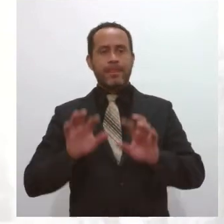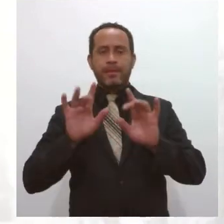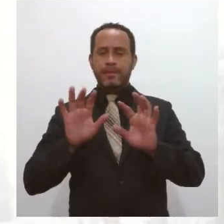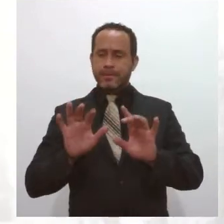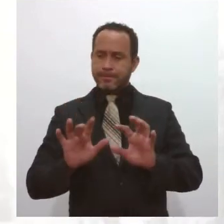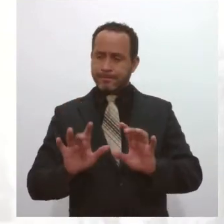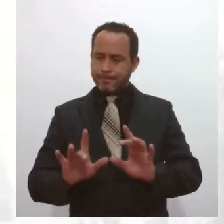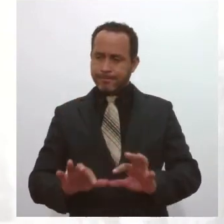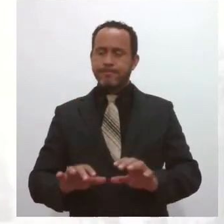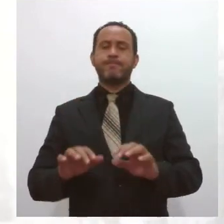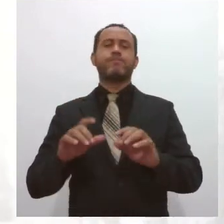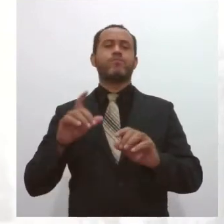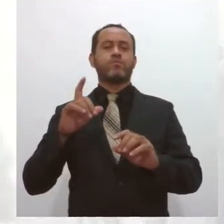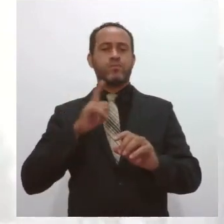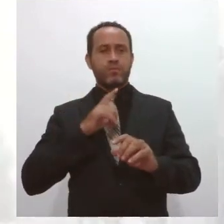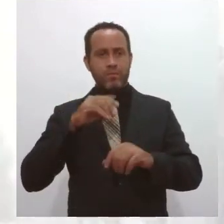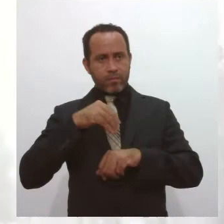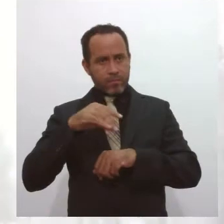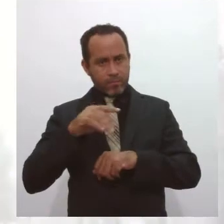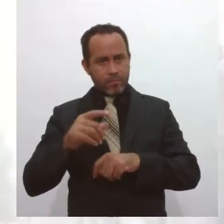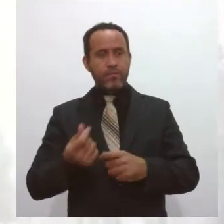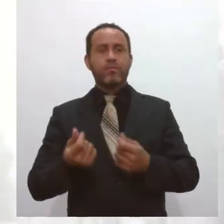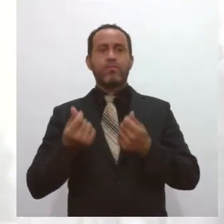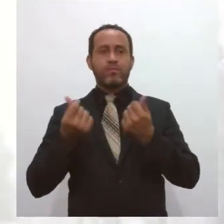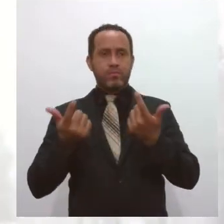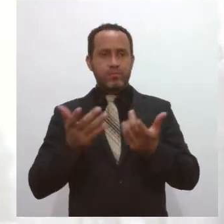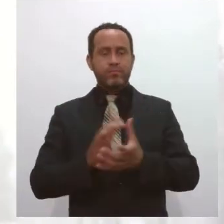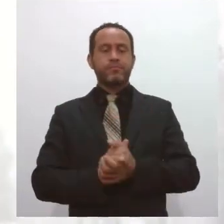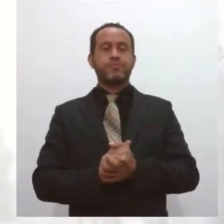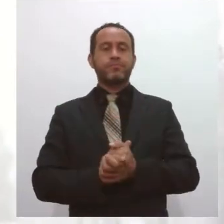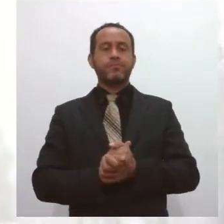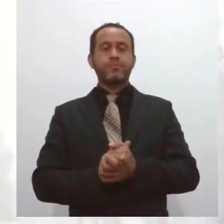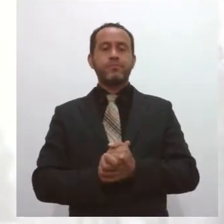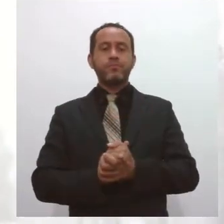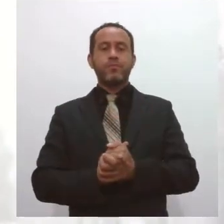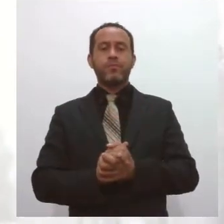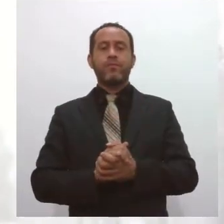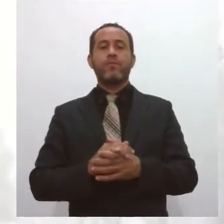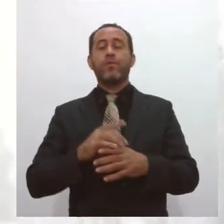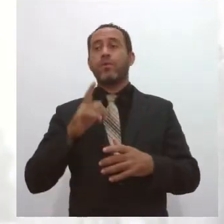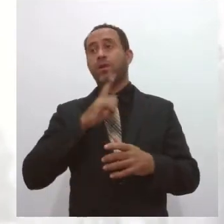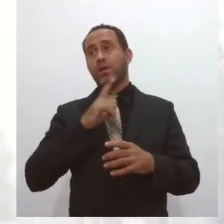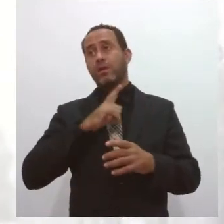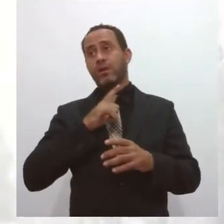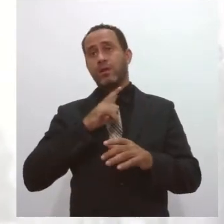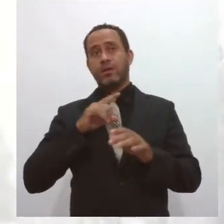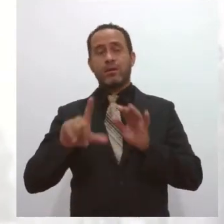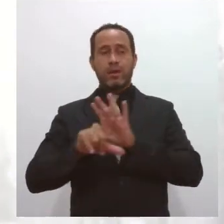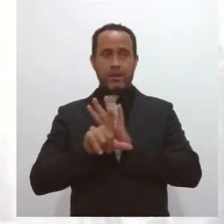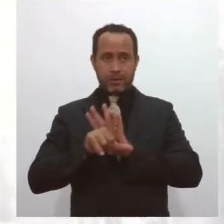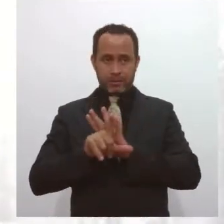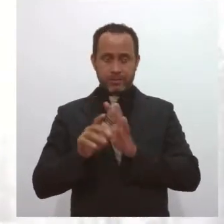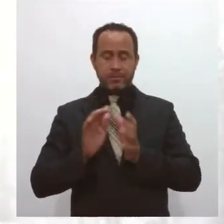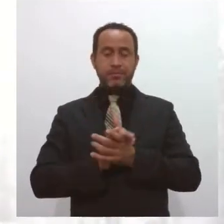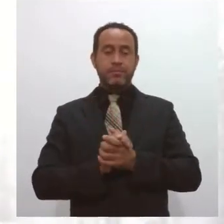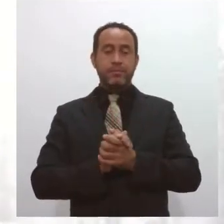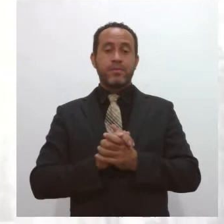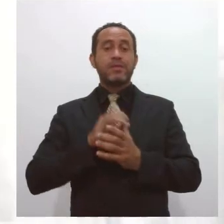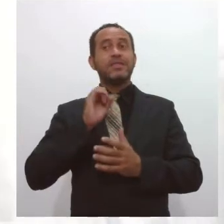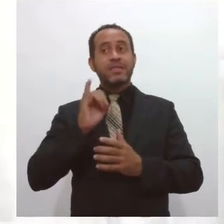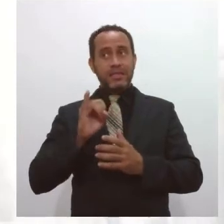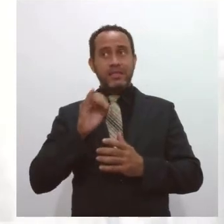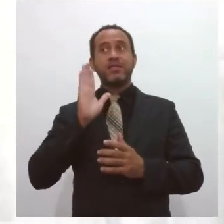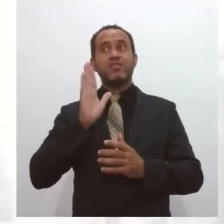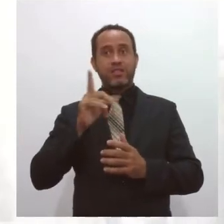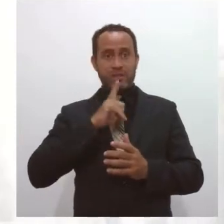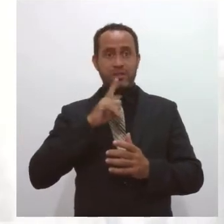cadastrais, vai dar as informações de rendimentos, as deduções previstas na legislação. Se ele já apresentou